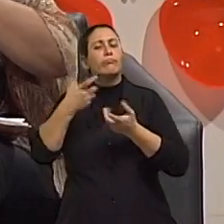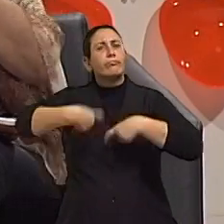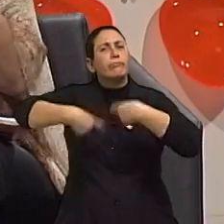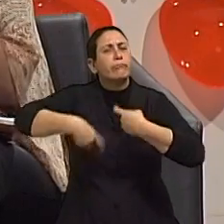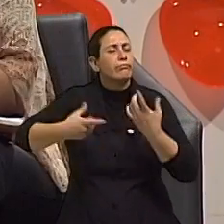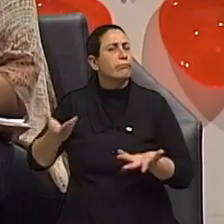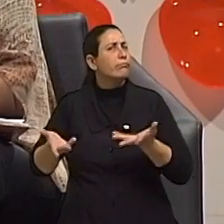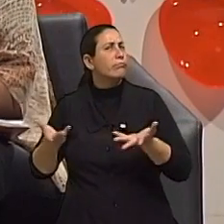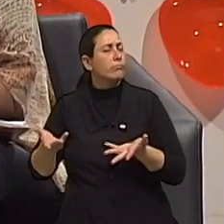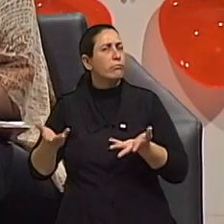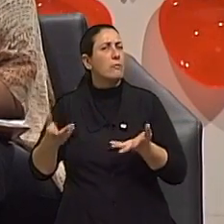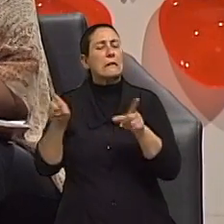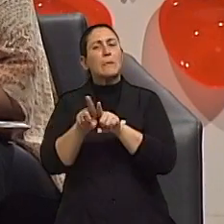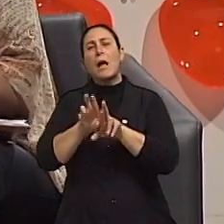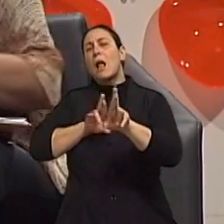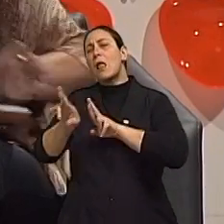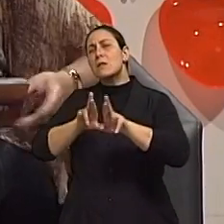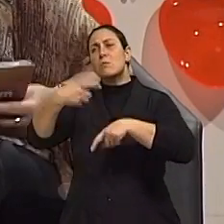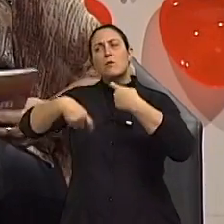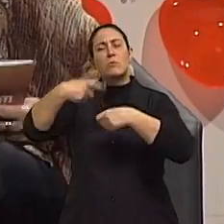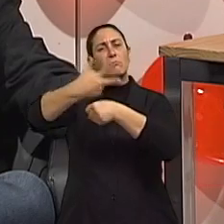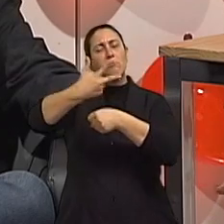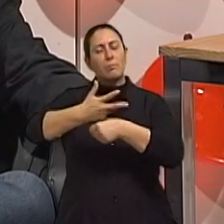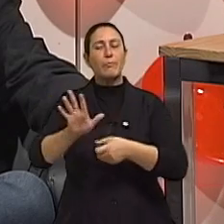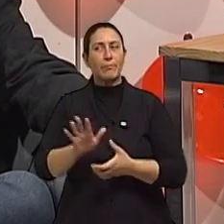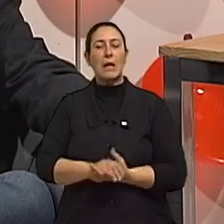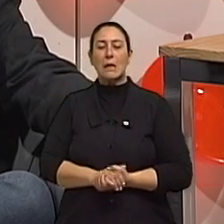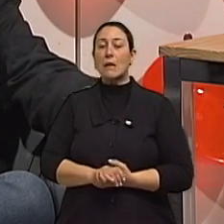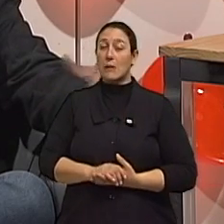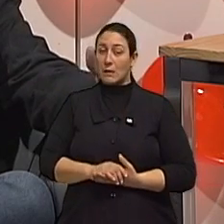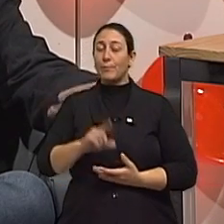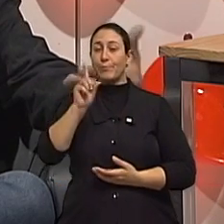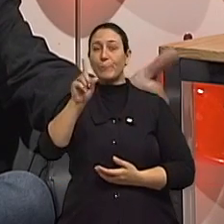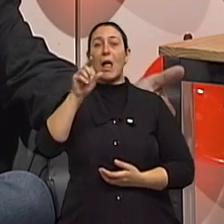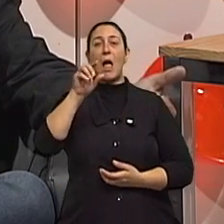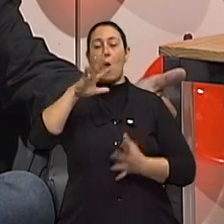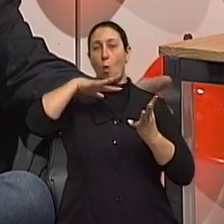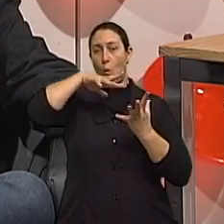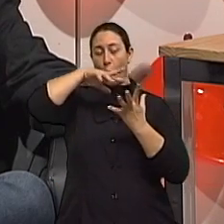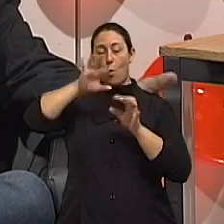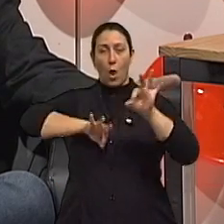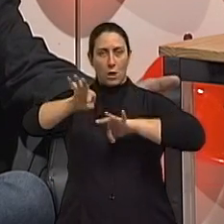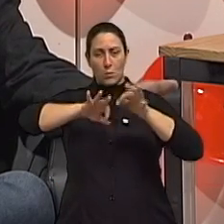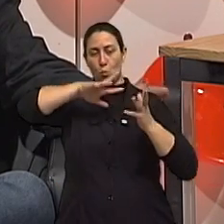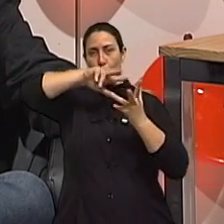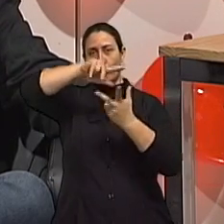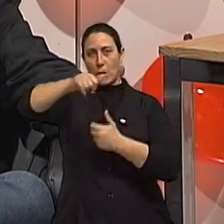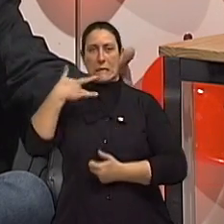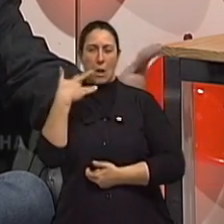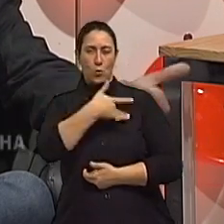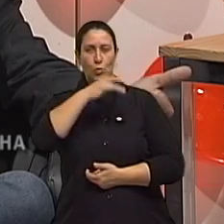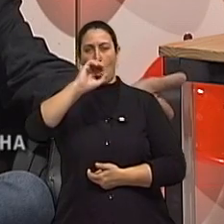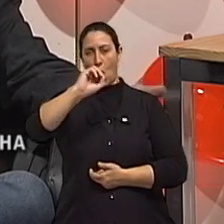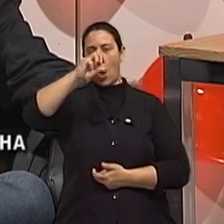desse relacionamento sexual dos idosos. A Organização Mundial da Saúde coloca alguns pilares da qualidade de vida, que